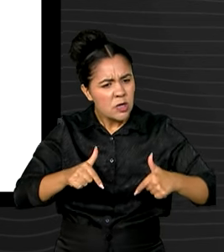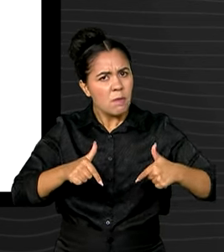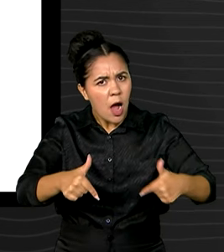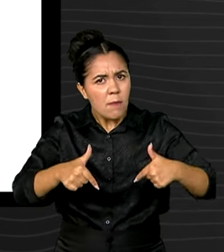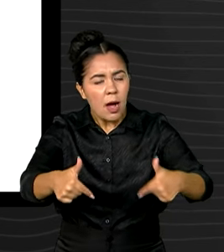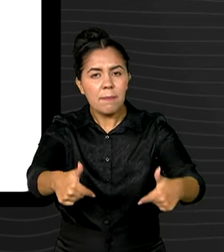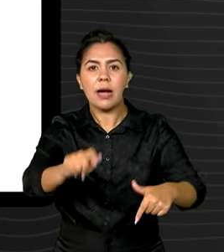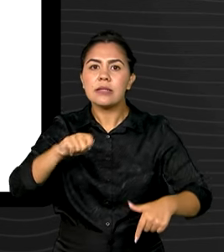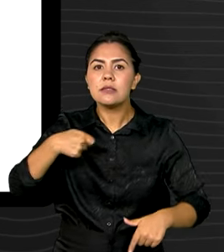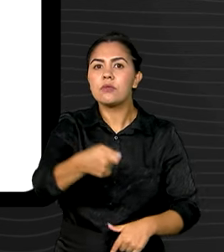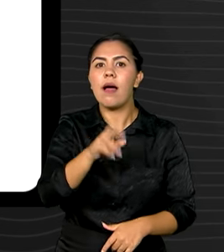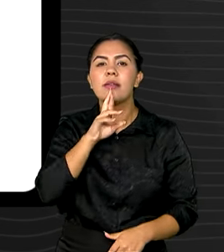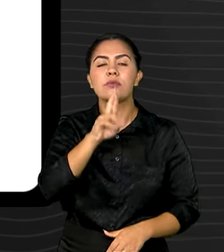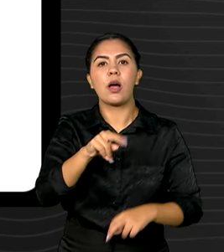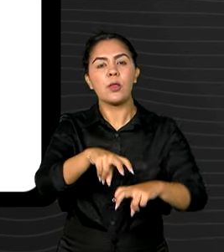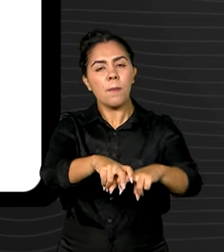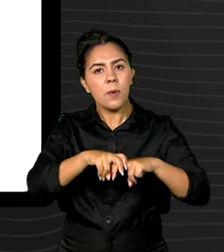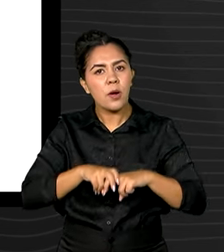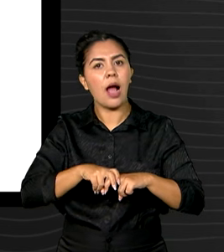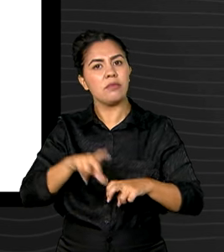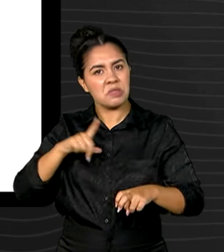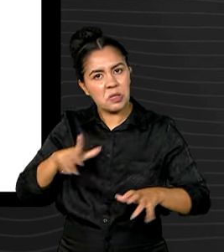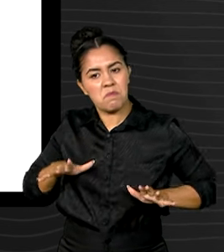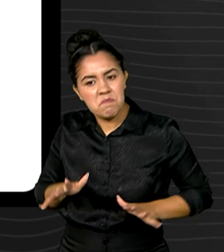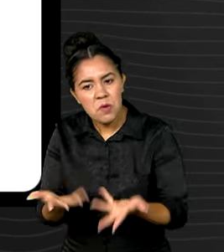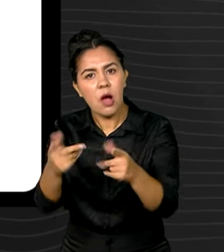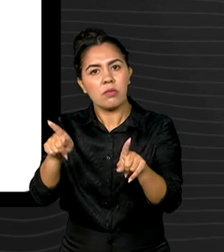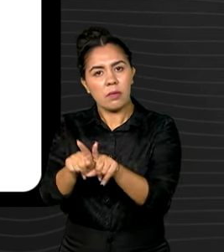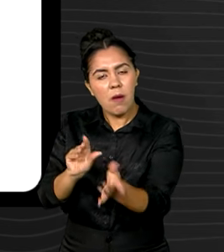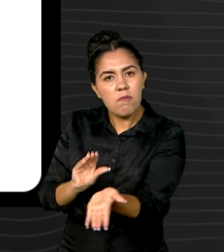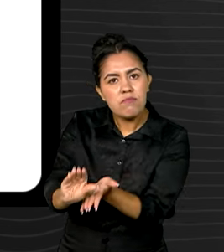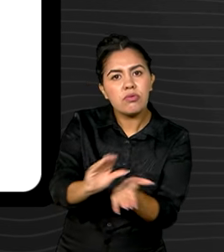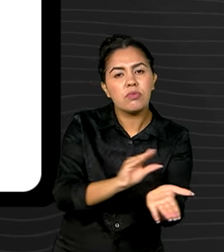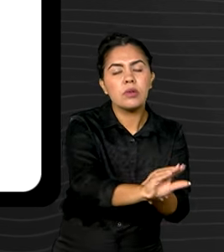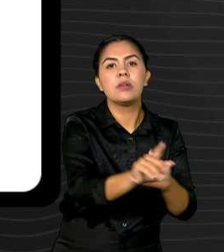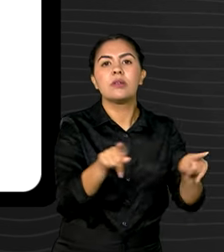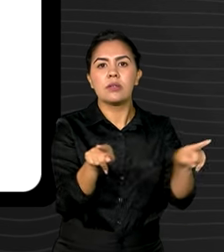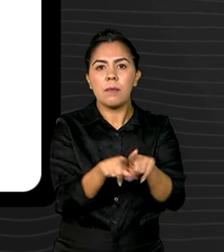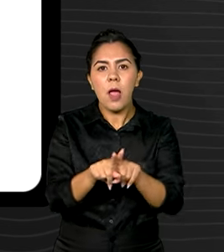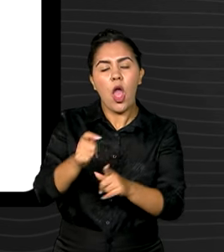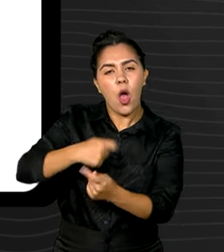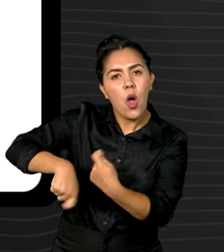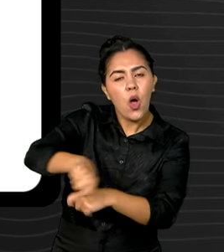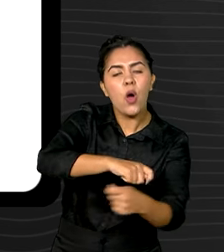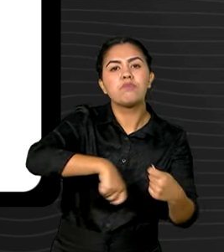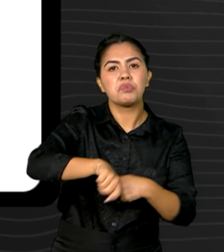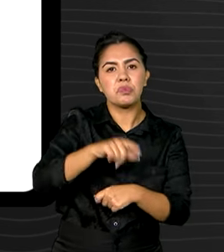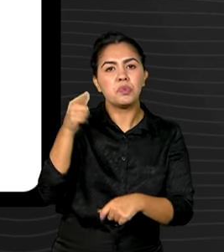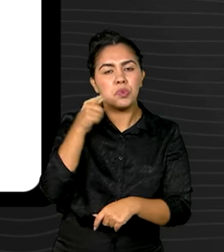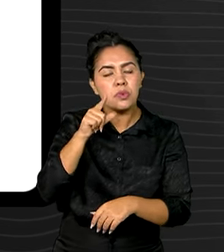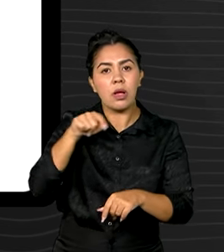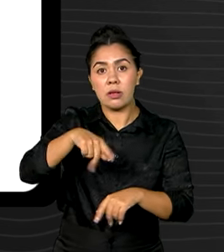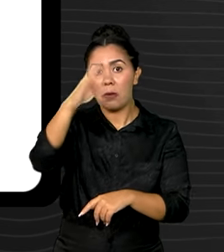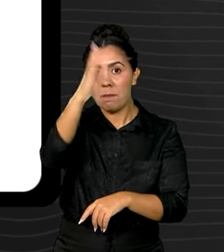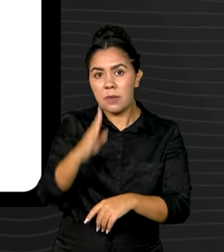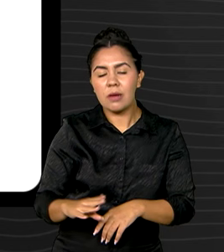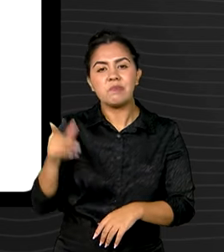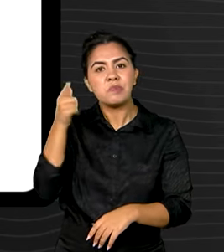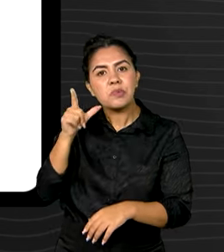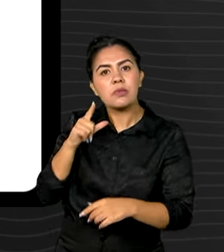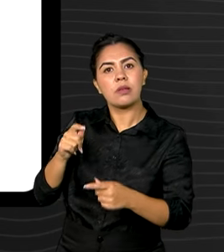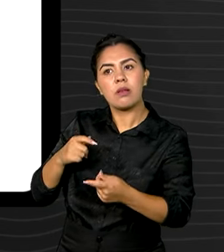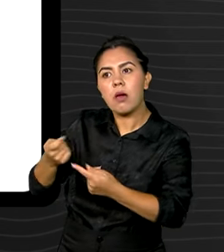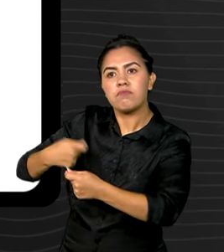da política de incentivo aos investimentos, estabilidade política e econômica e do retorno do Brasil aos mercados